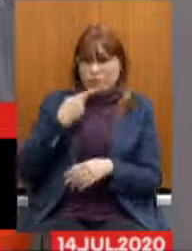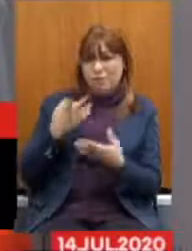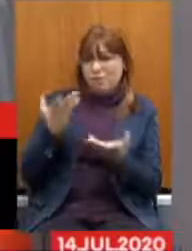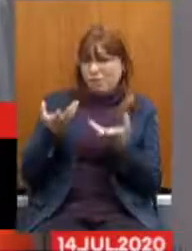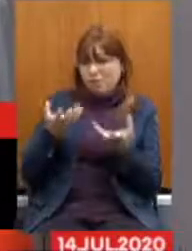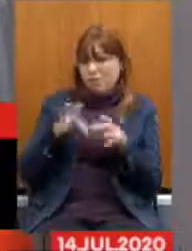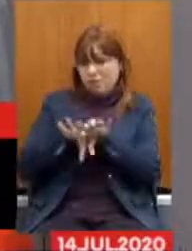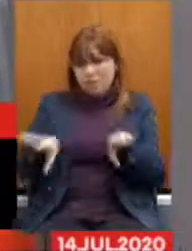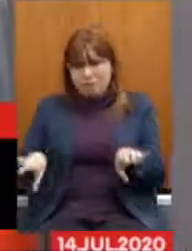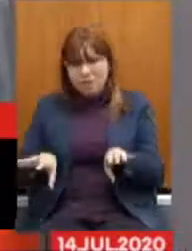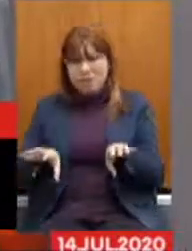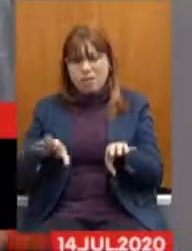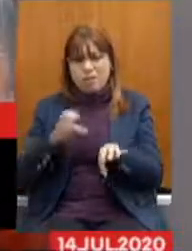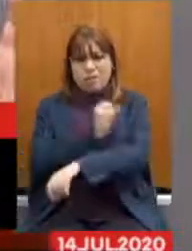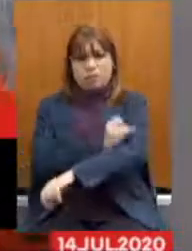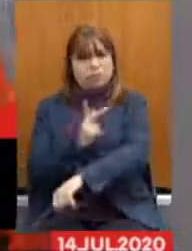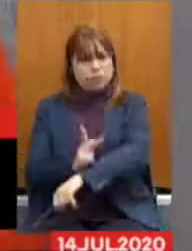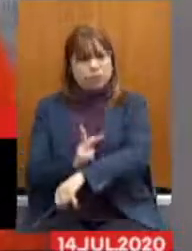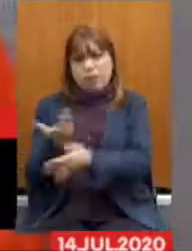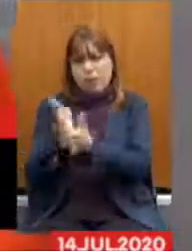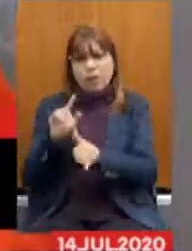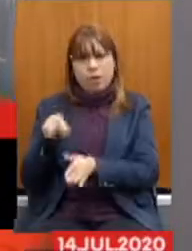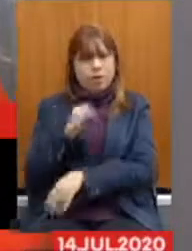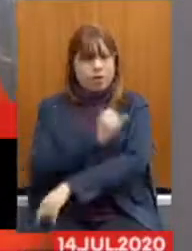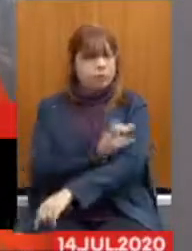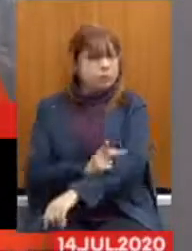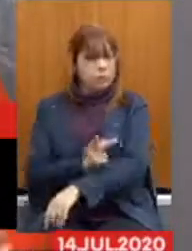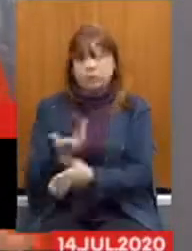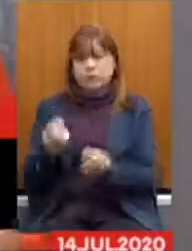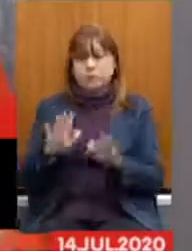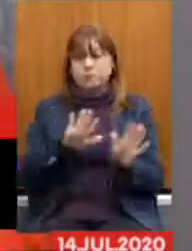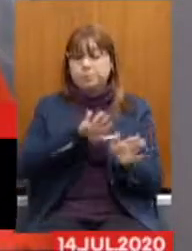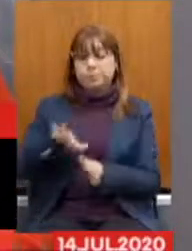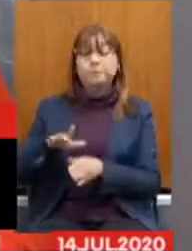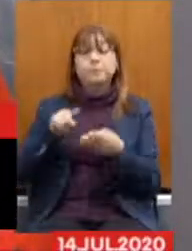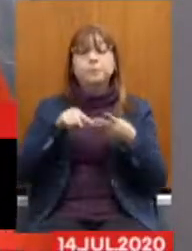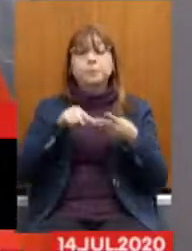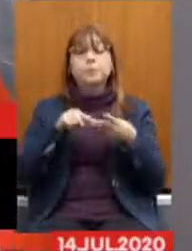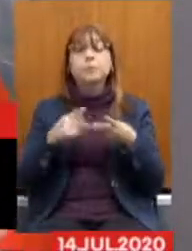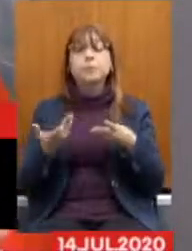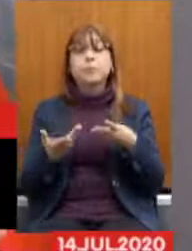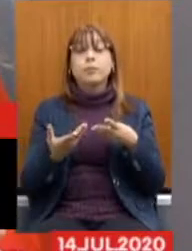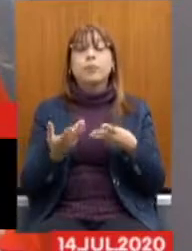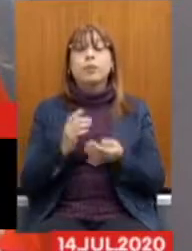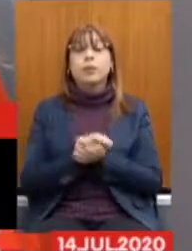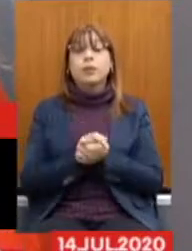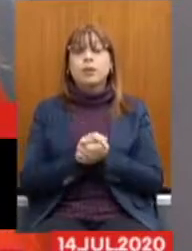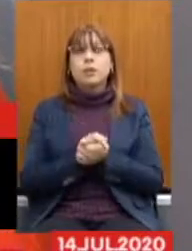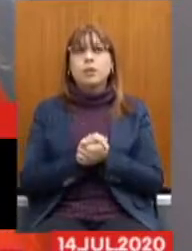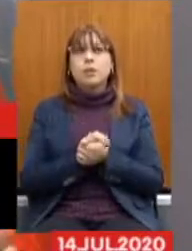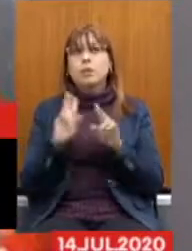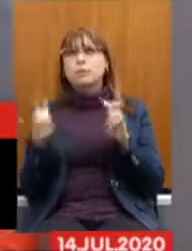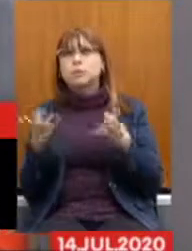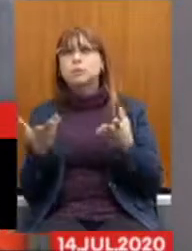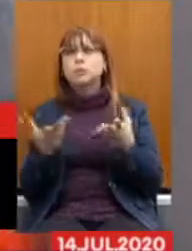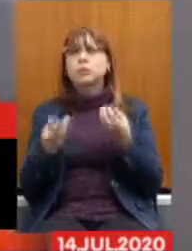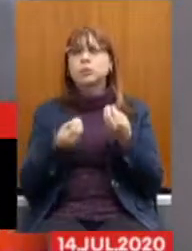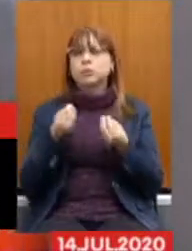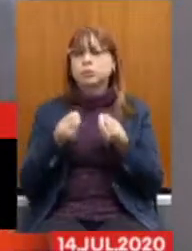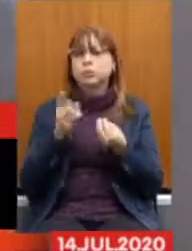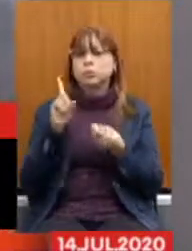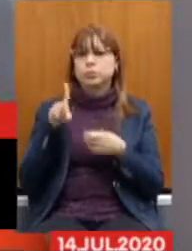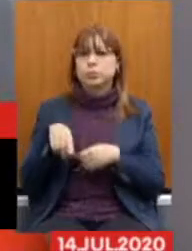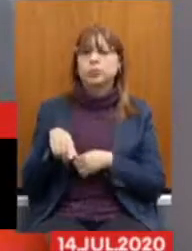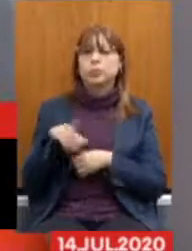desmembrar e de desmontar o Ipseng. Eu acho que esse é um ponto. Terceiro ponto é a questão do confisco.